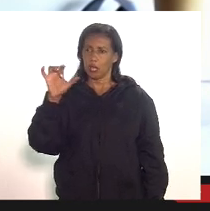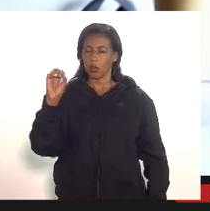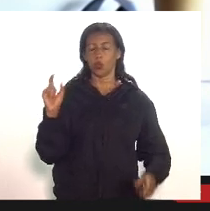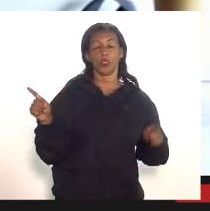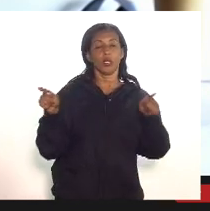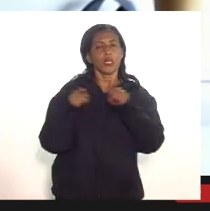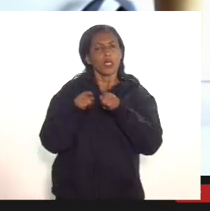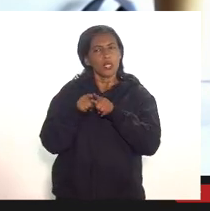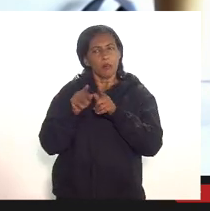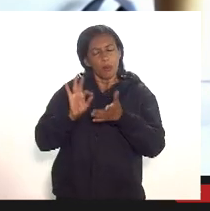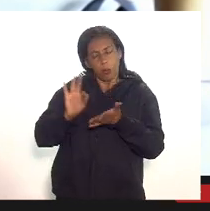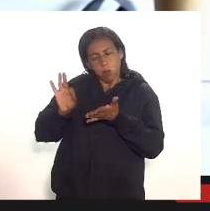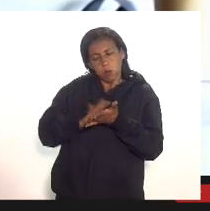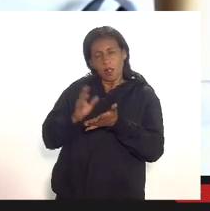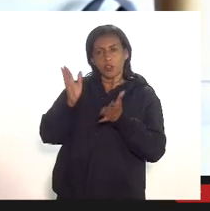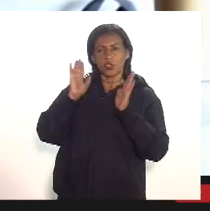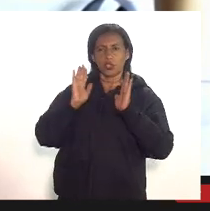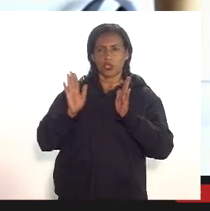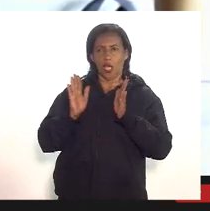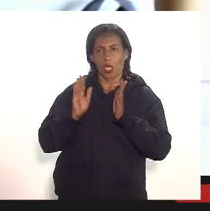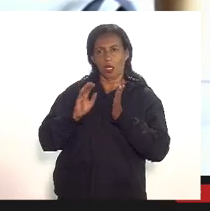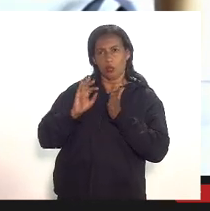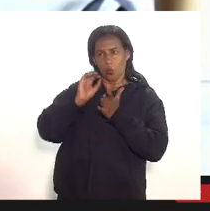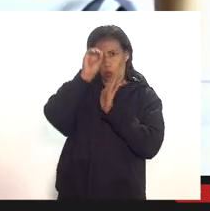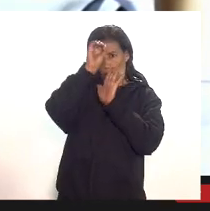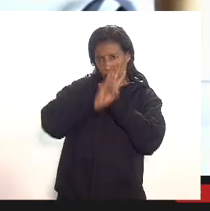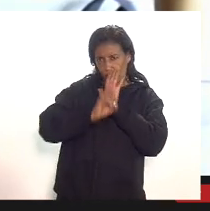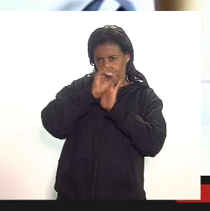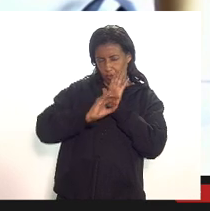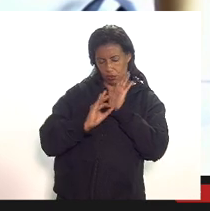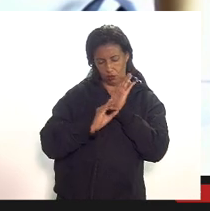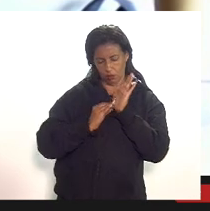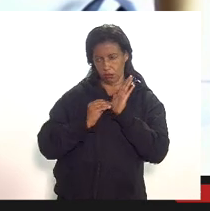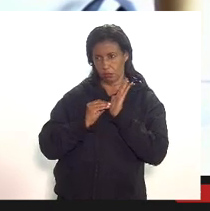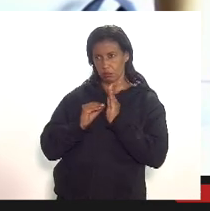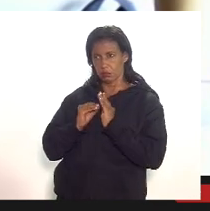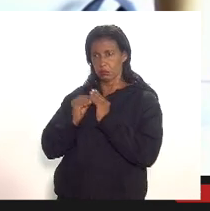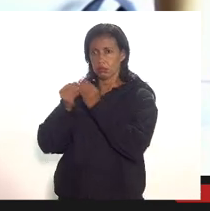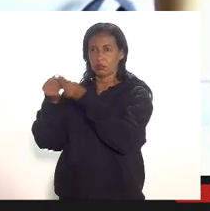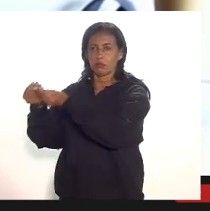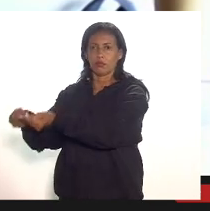quem assim o desejar antes de encaminhar é o ofício para a Procuradoria Geral